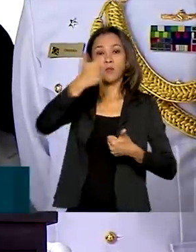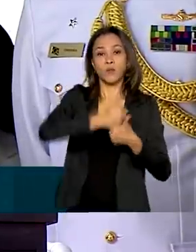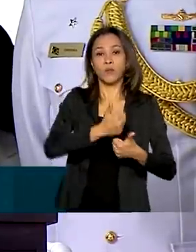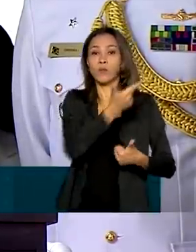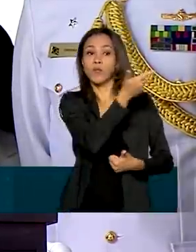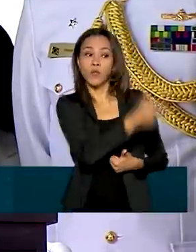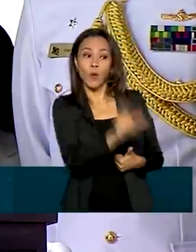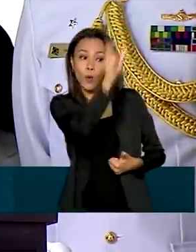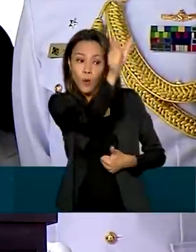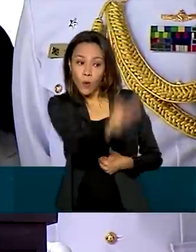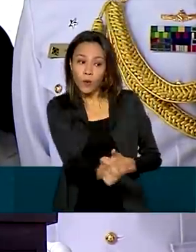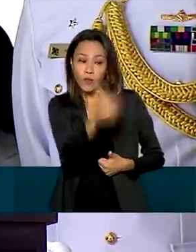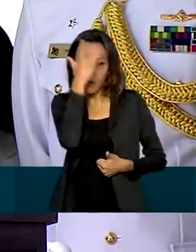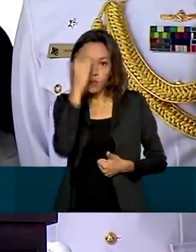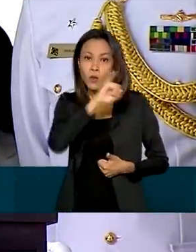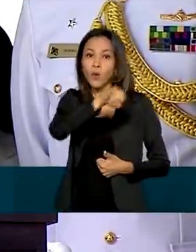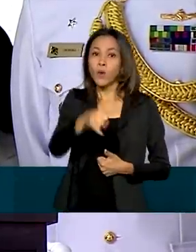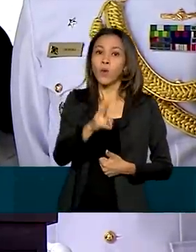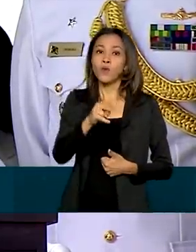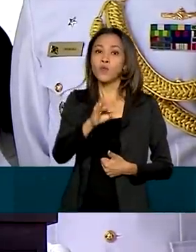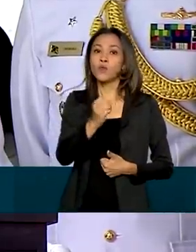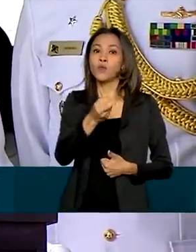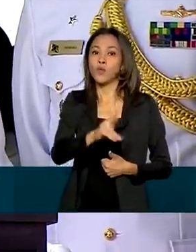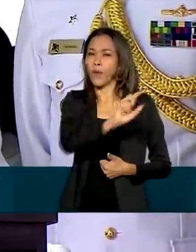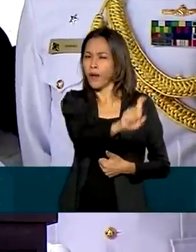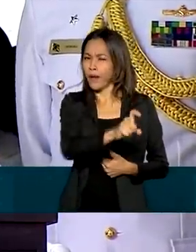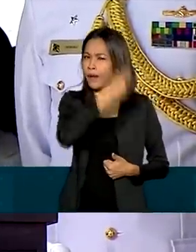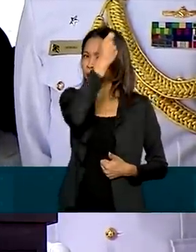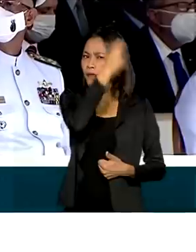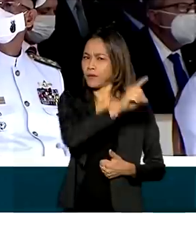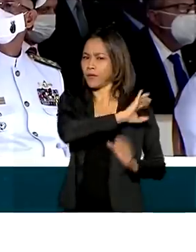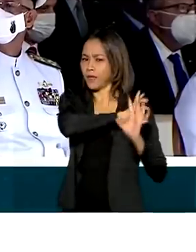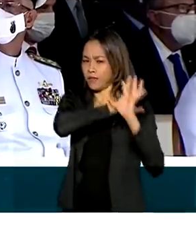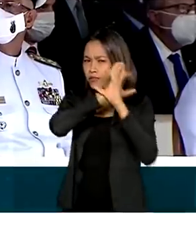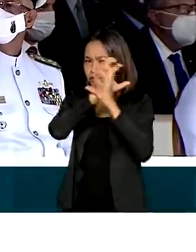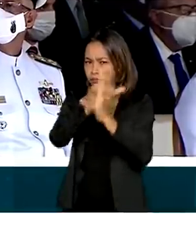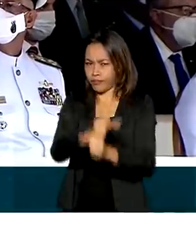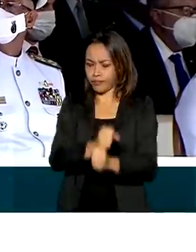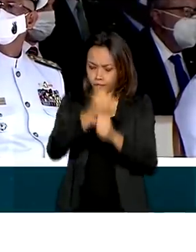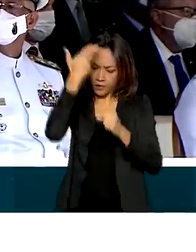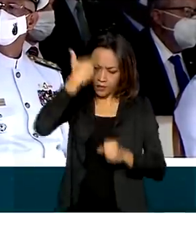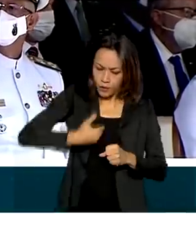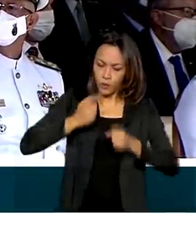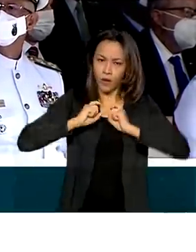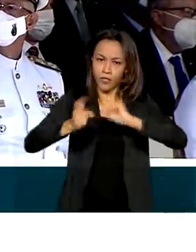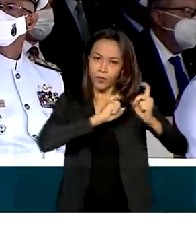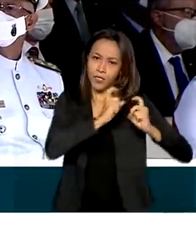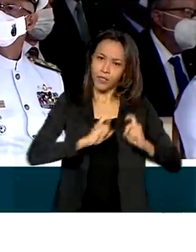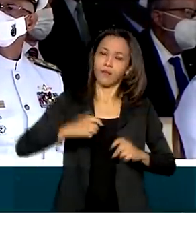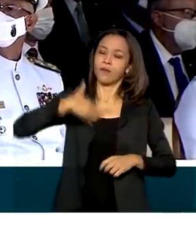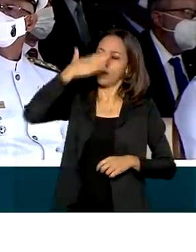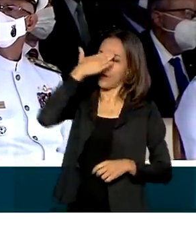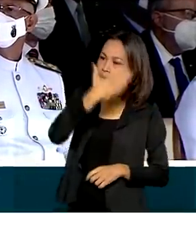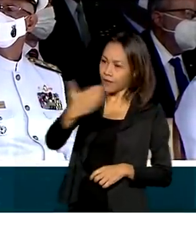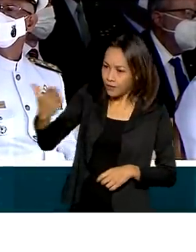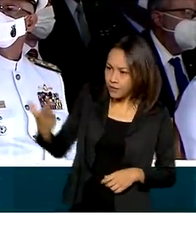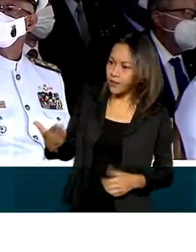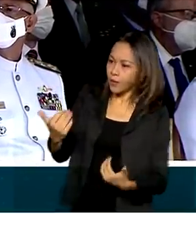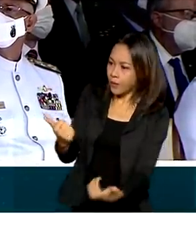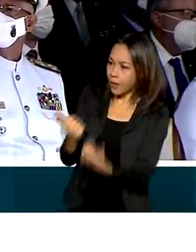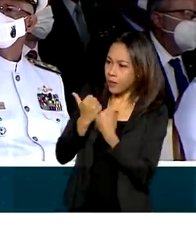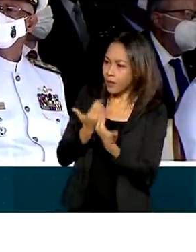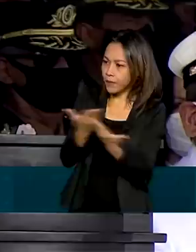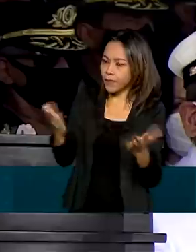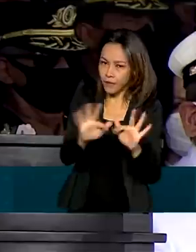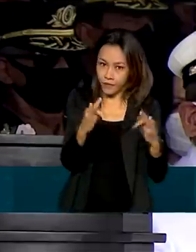de Ilques Barbosa Júnior. O ex-comandante fez um balanço de sua gestão e agradeceu aos colaboradores e